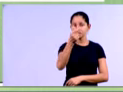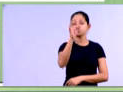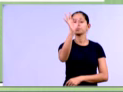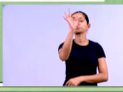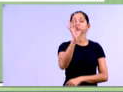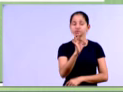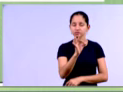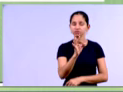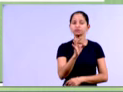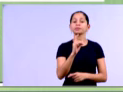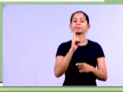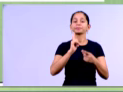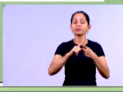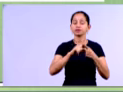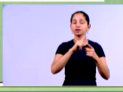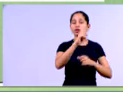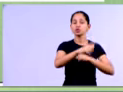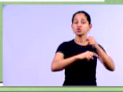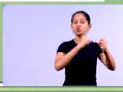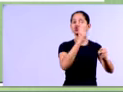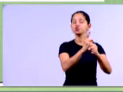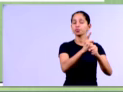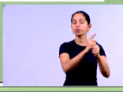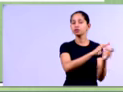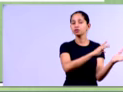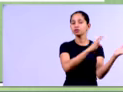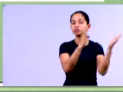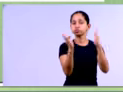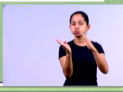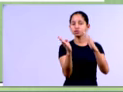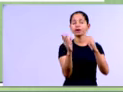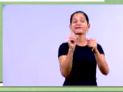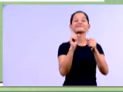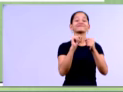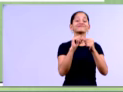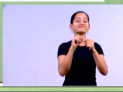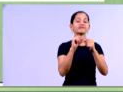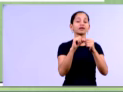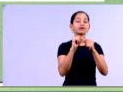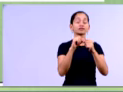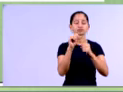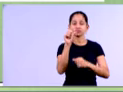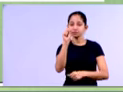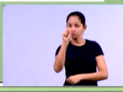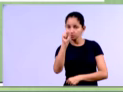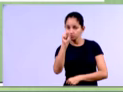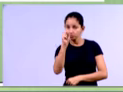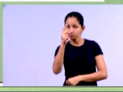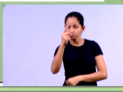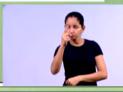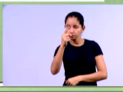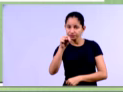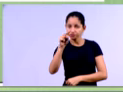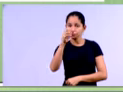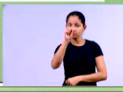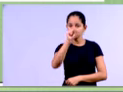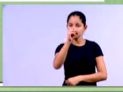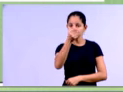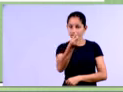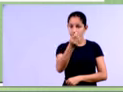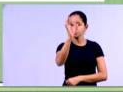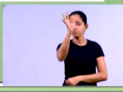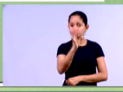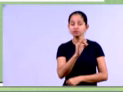2012 para 2013, essa conta aumentou 86, 8,86%, ok, gente?